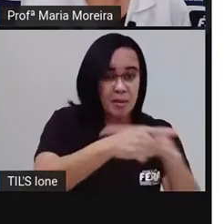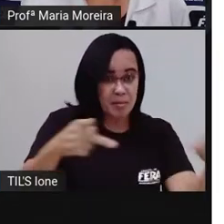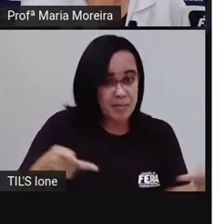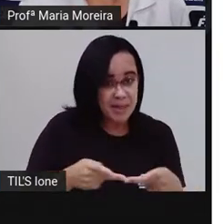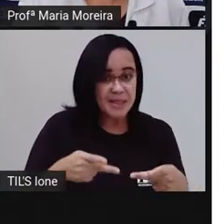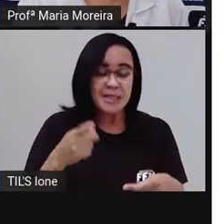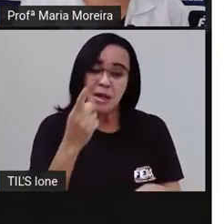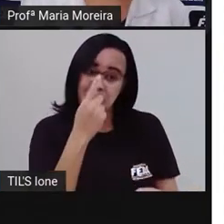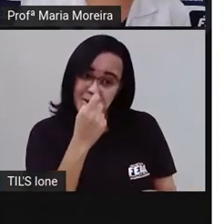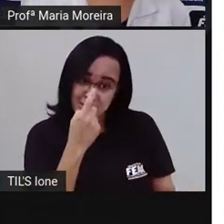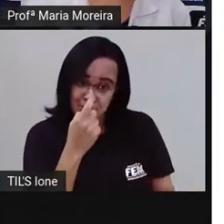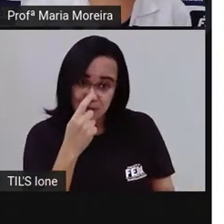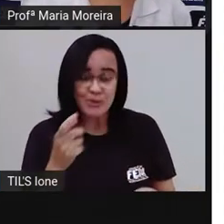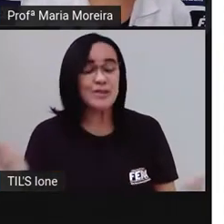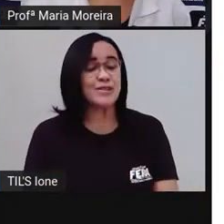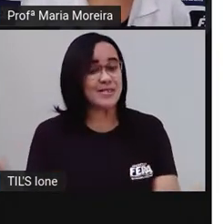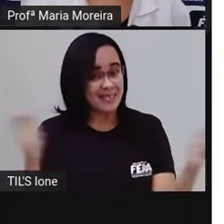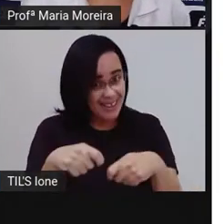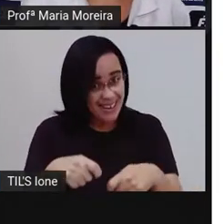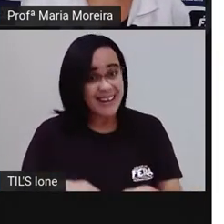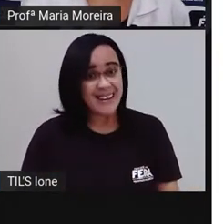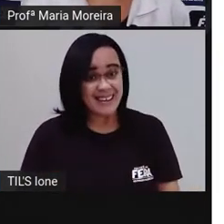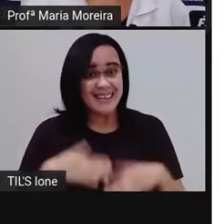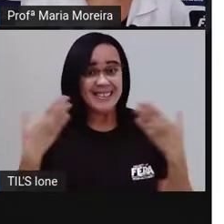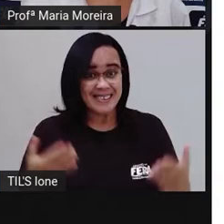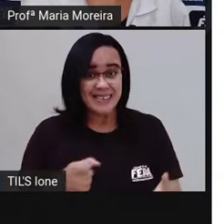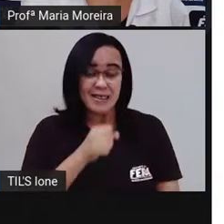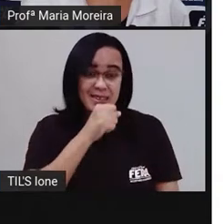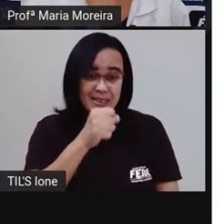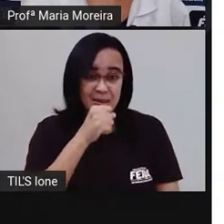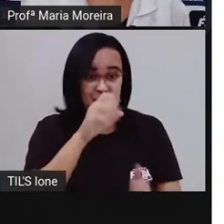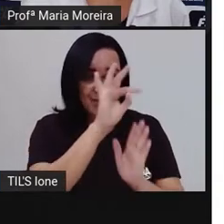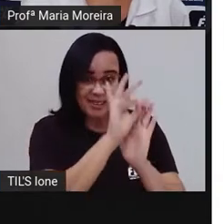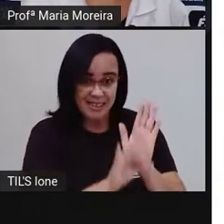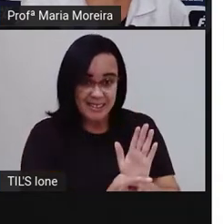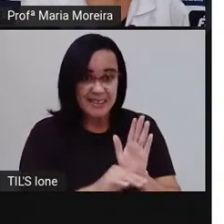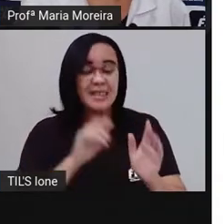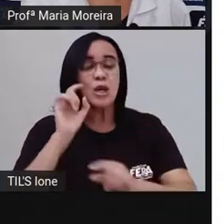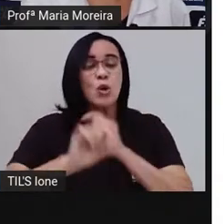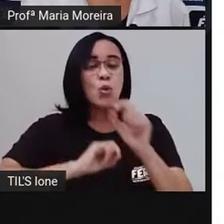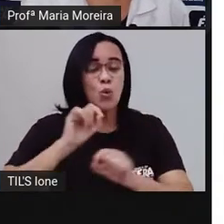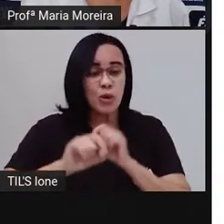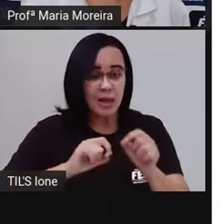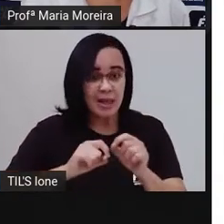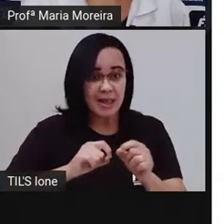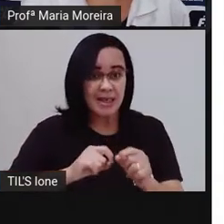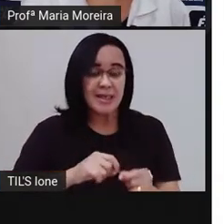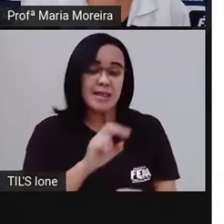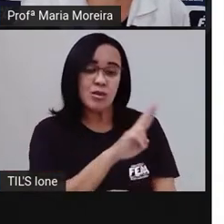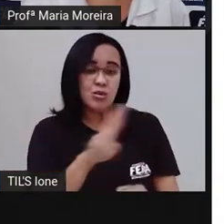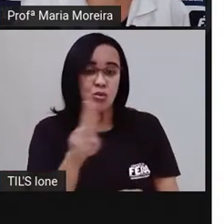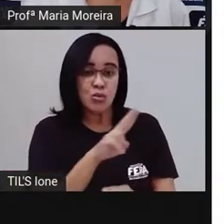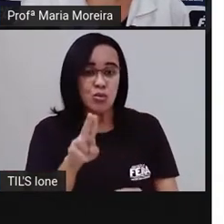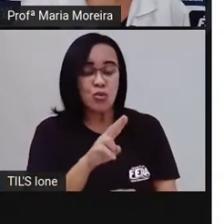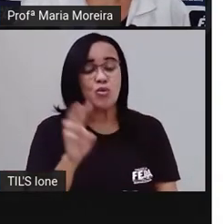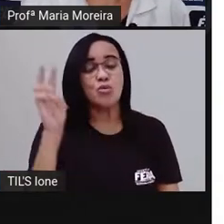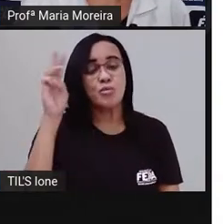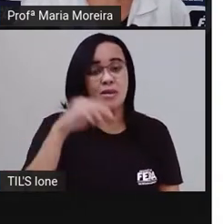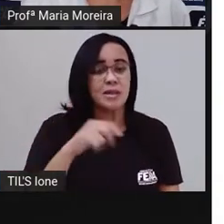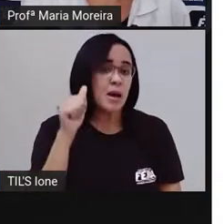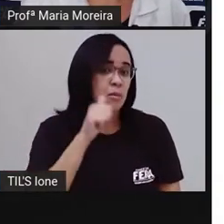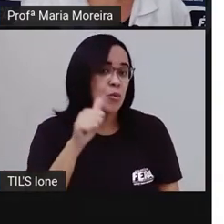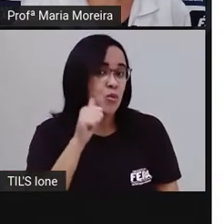quando. Bom, essa reportagem foi tirada de Lancheira Saudável, de Fernanda Turino. Ciência hoje, né, das crianças,